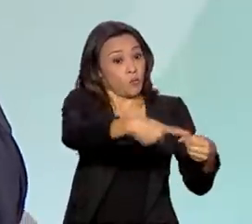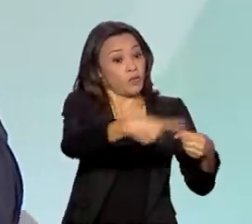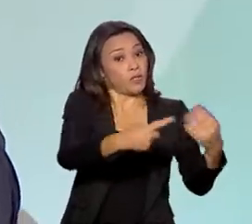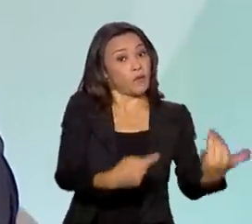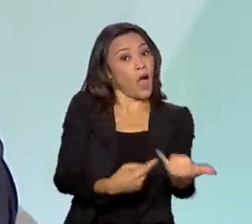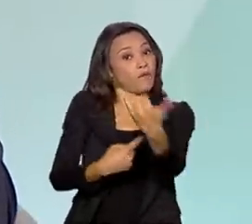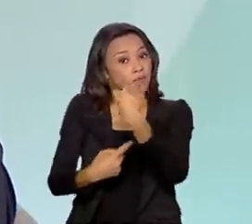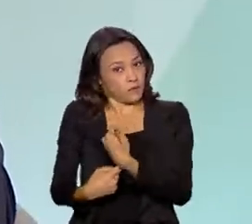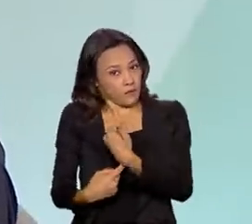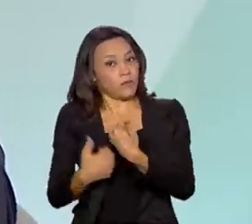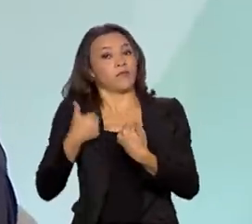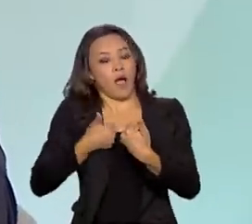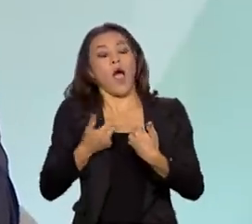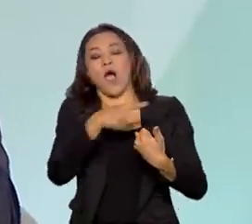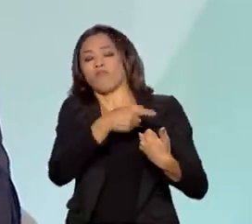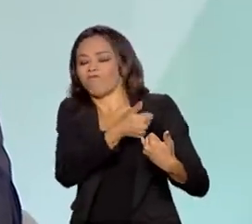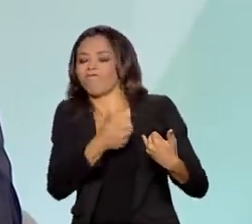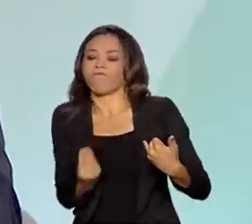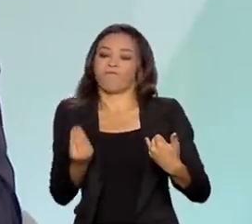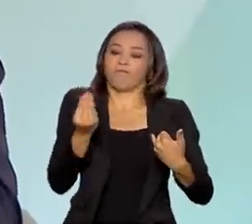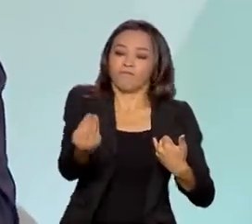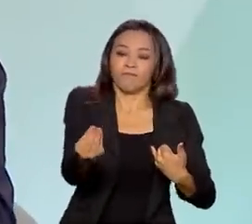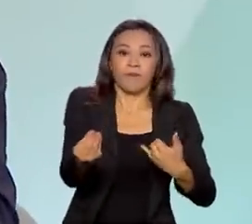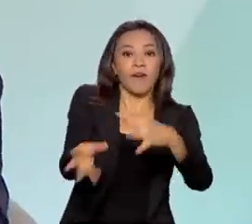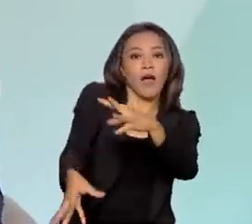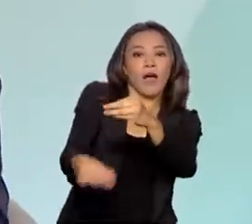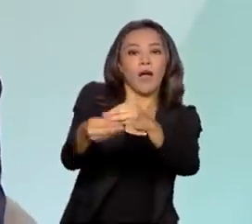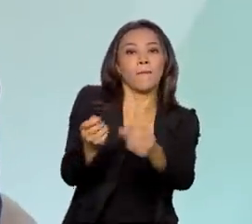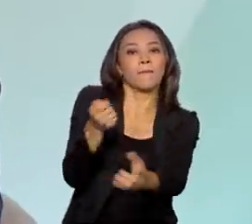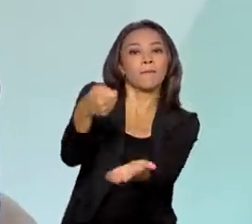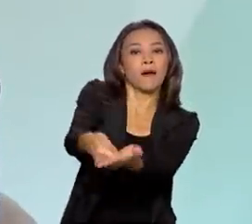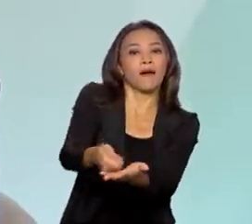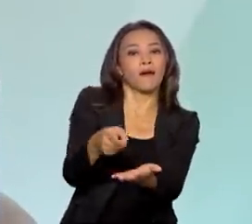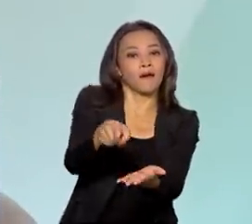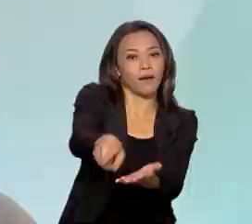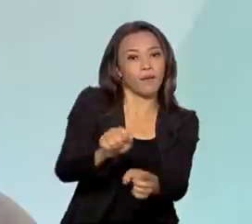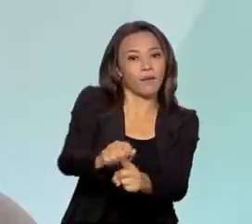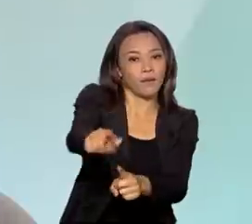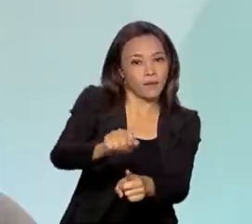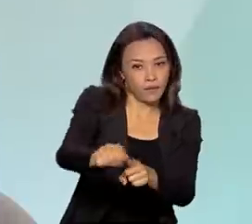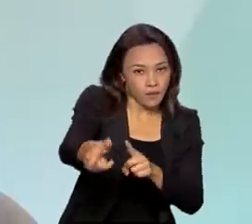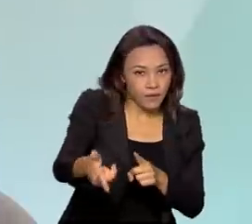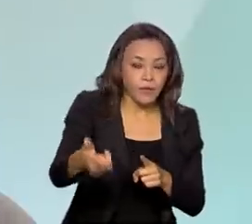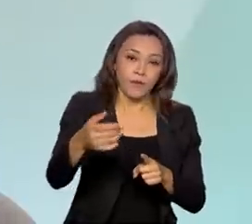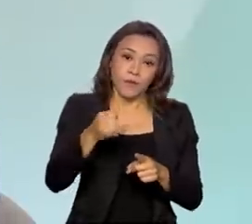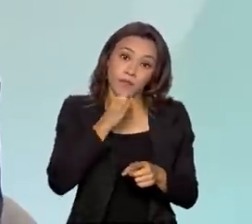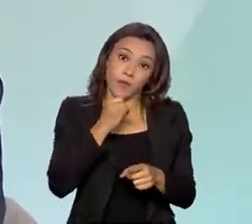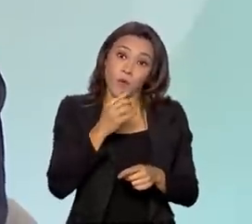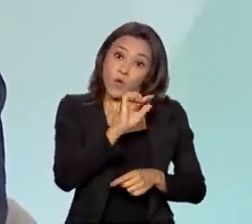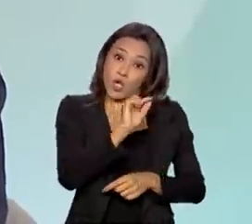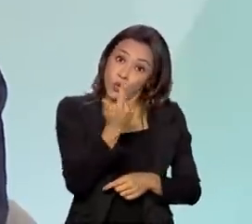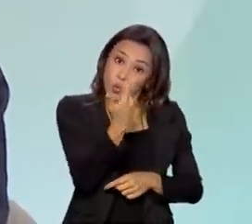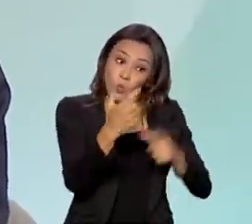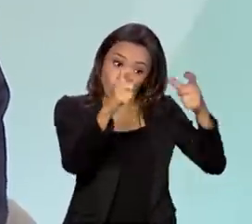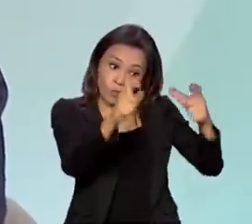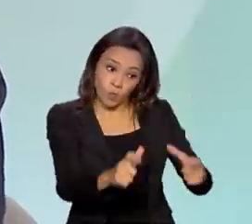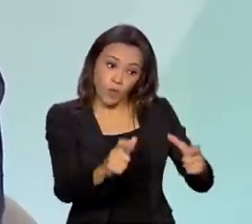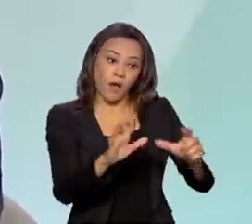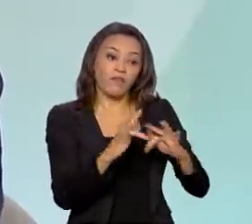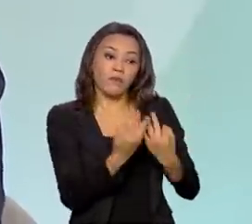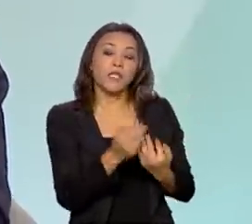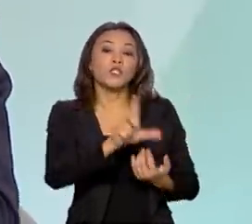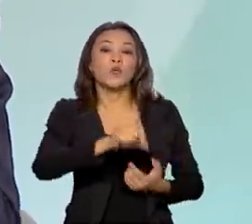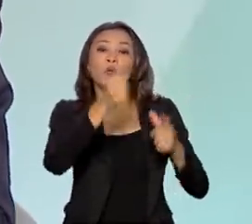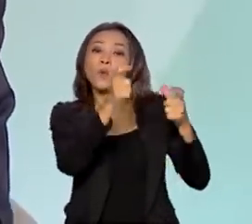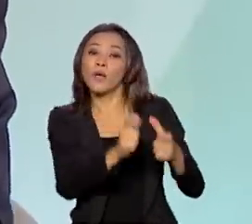suplementariam a sua capacidade de pagamento. A diferença só é que em um lugar a família escolhe livremente onde vai